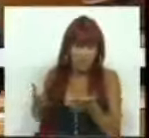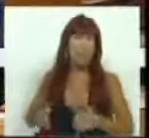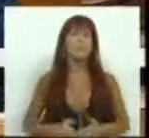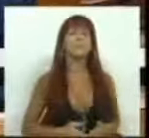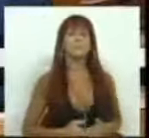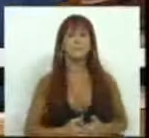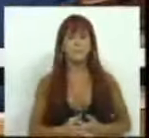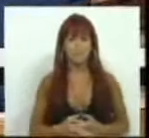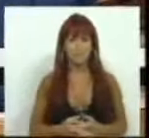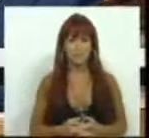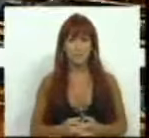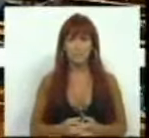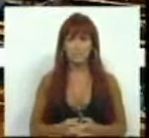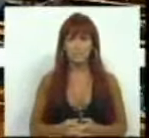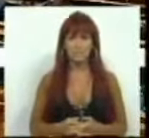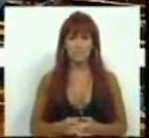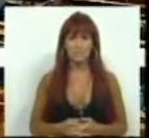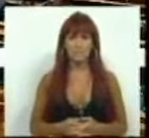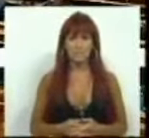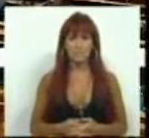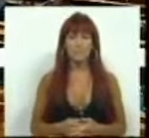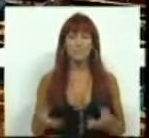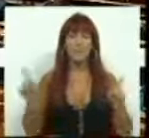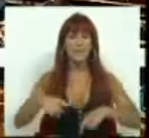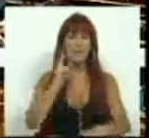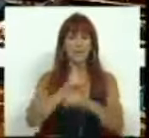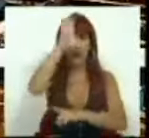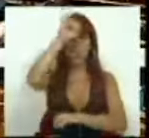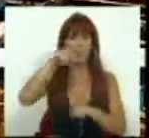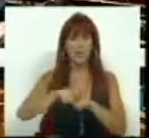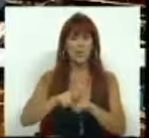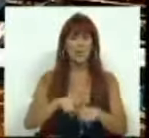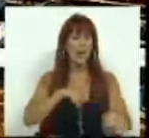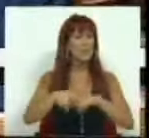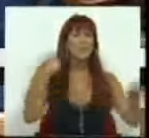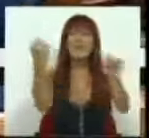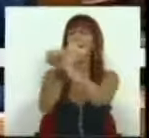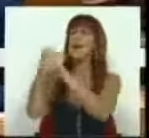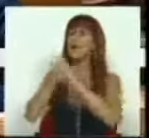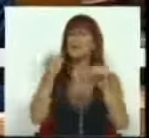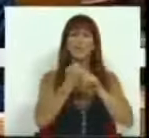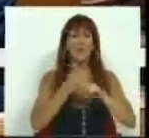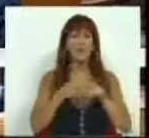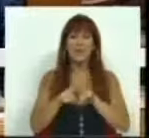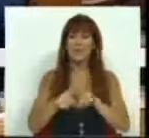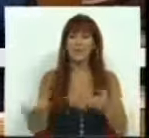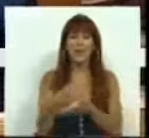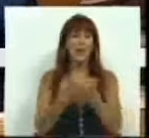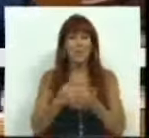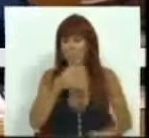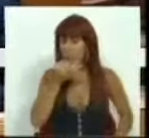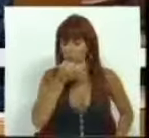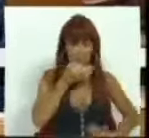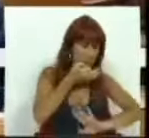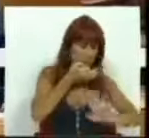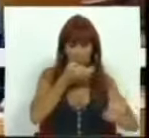o Governo que, sobre políticas ativas de impulso à economia, nada